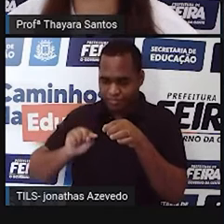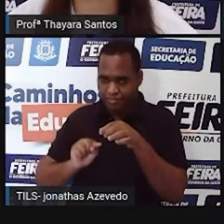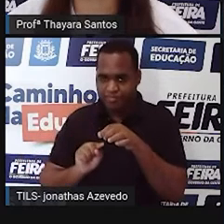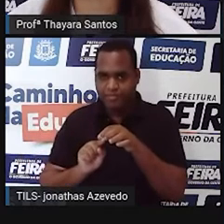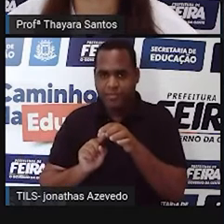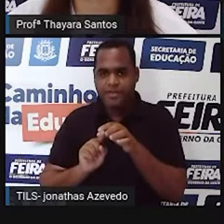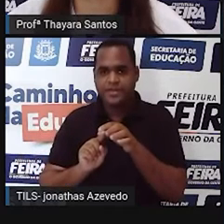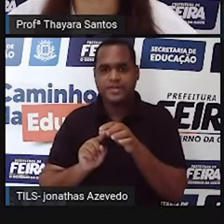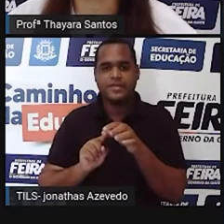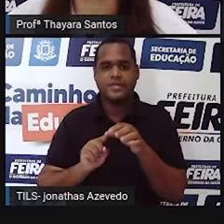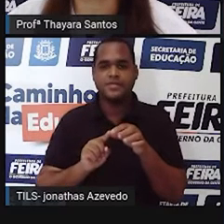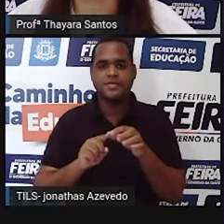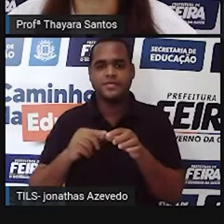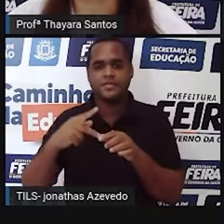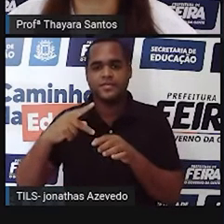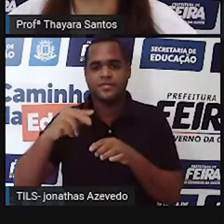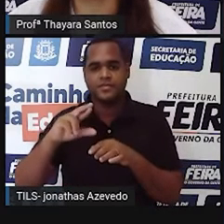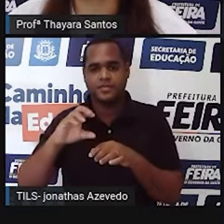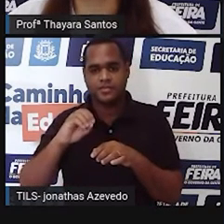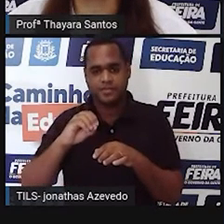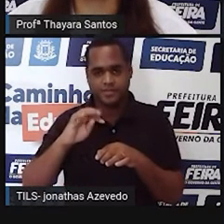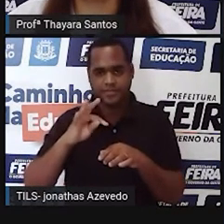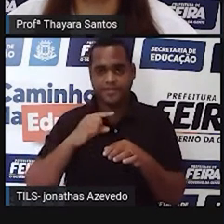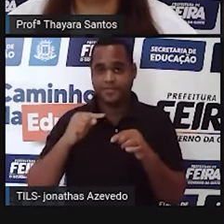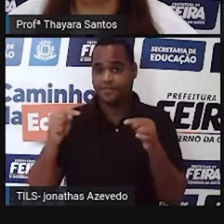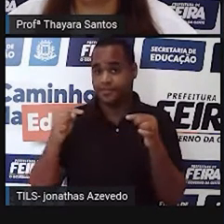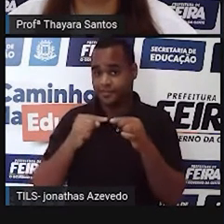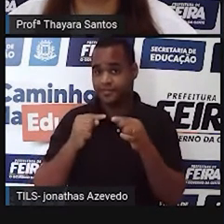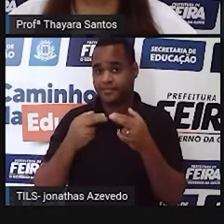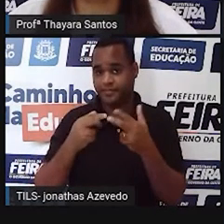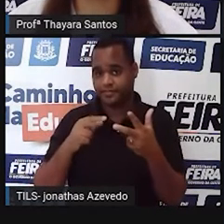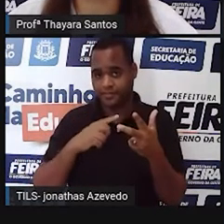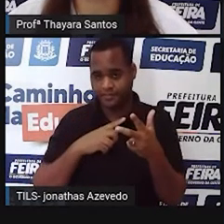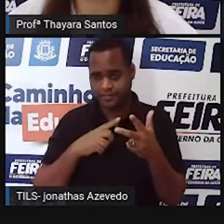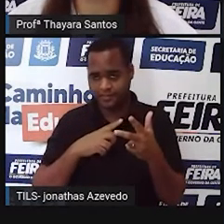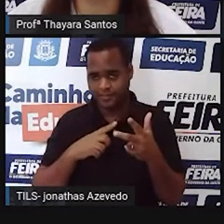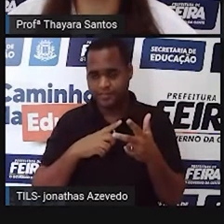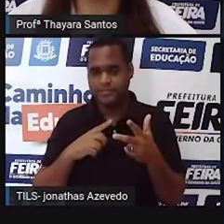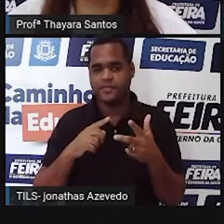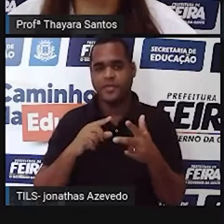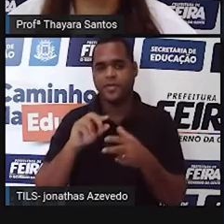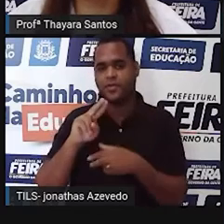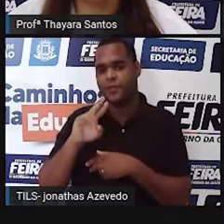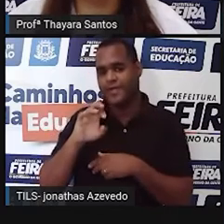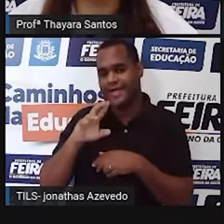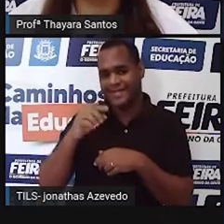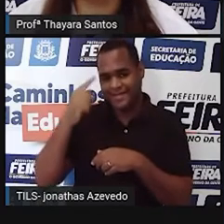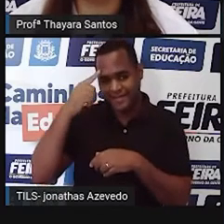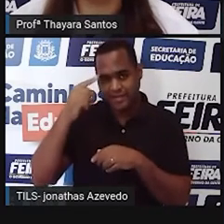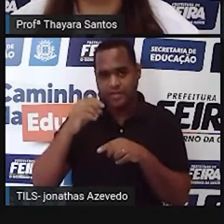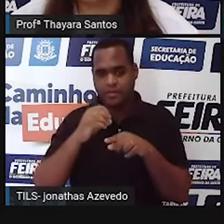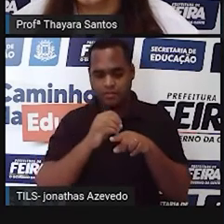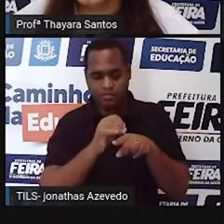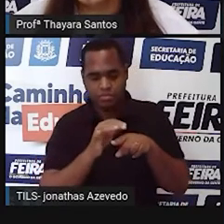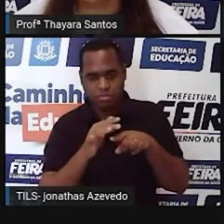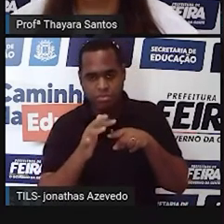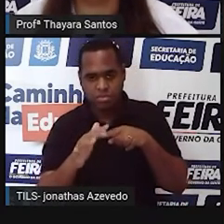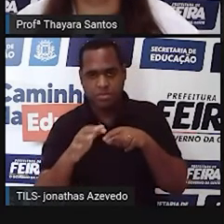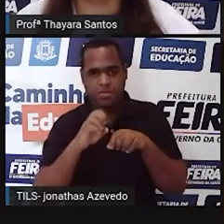aqui, depois da próstata, a gente tem a ureca, que é o canal que vai eliminar esse espermatozoide.